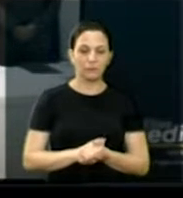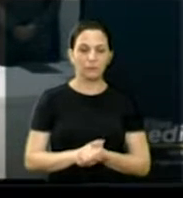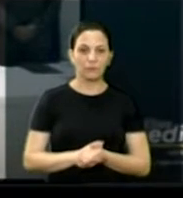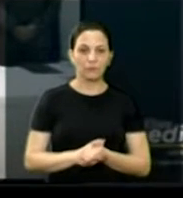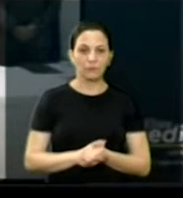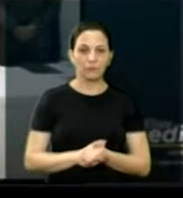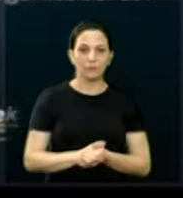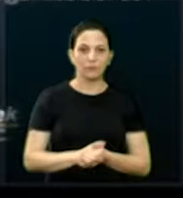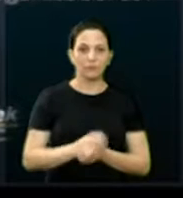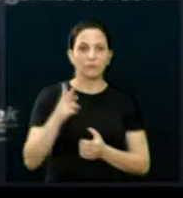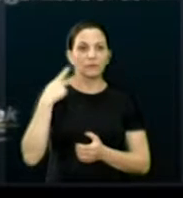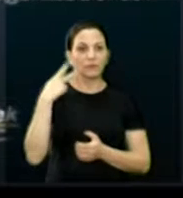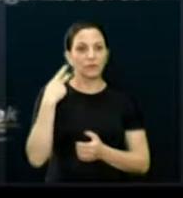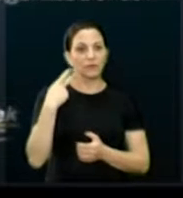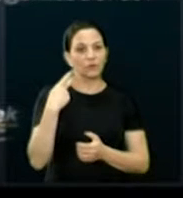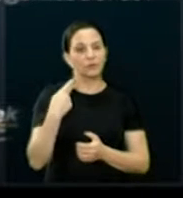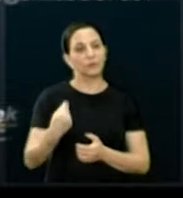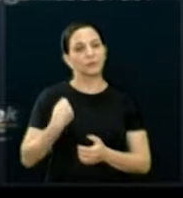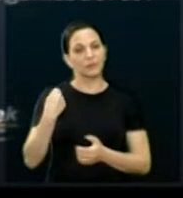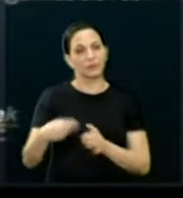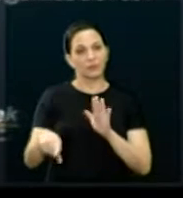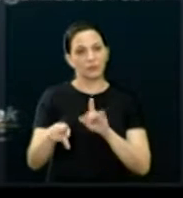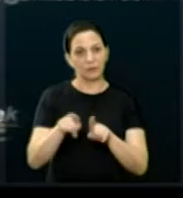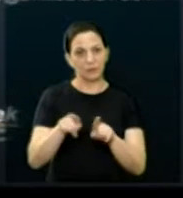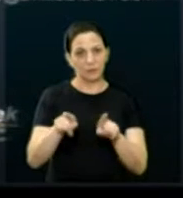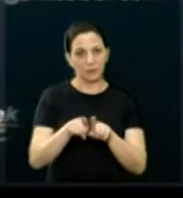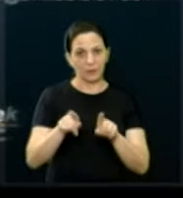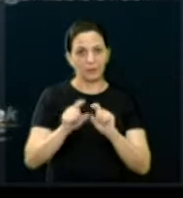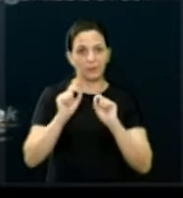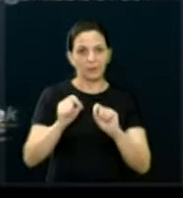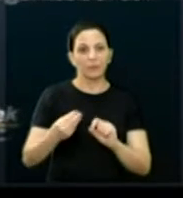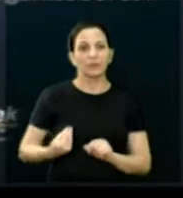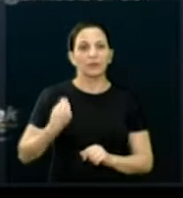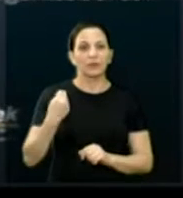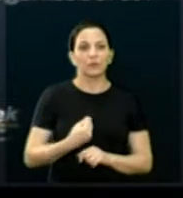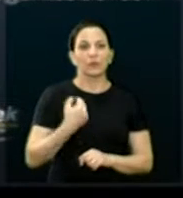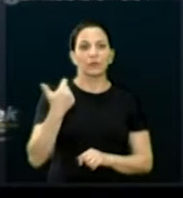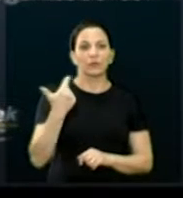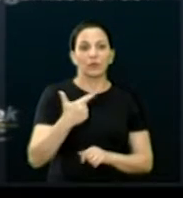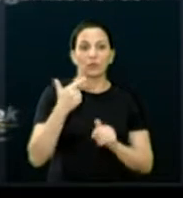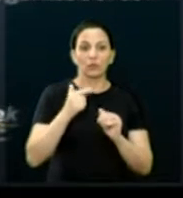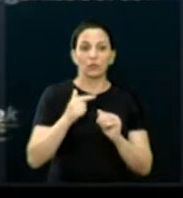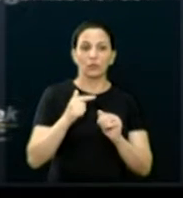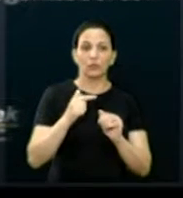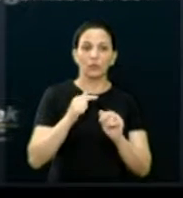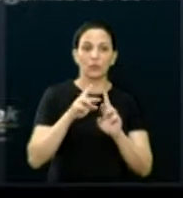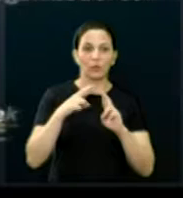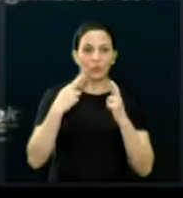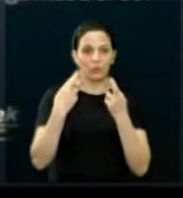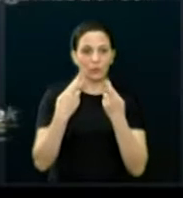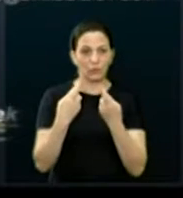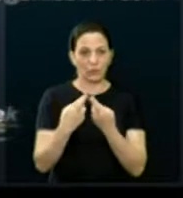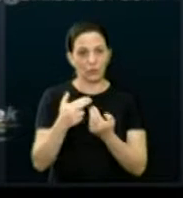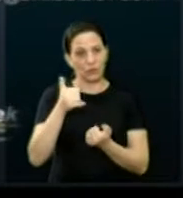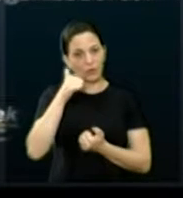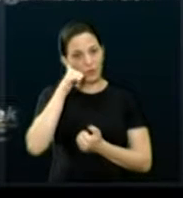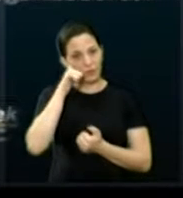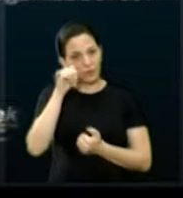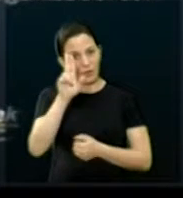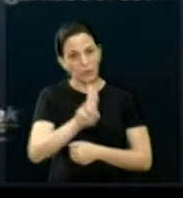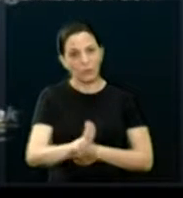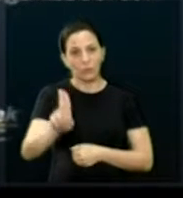pode passar? Também participamos do segundo encontro regional sobre prevenção ao uso